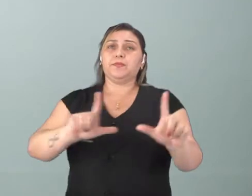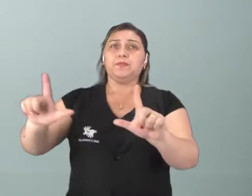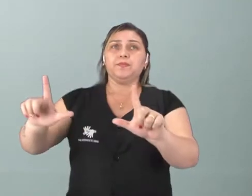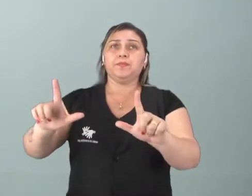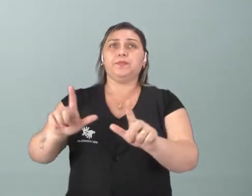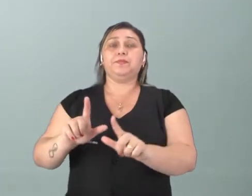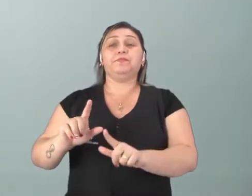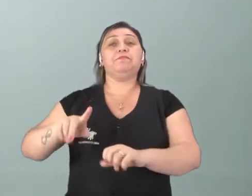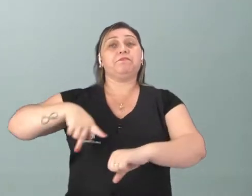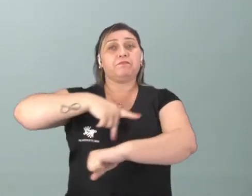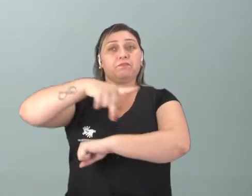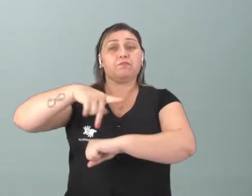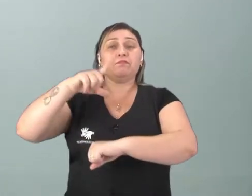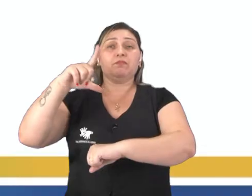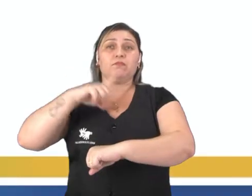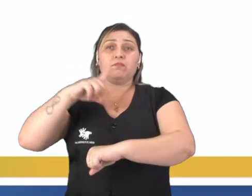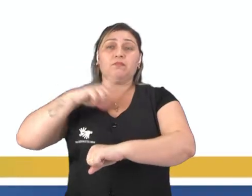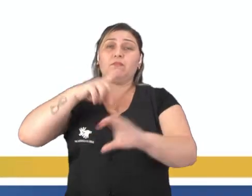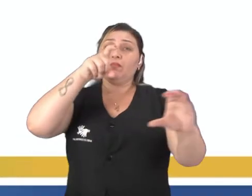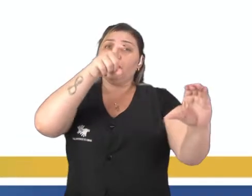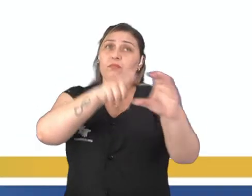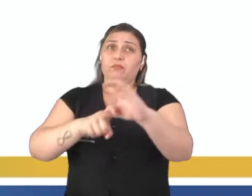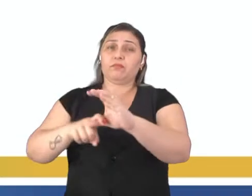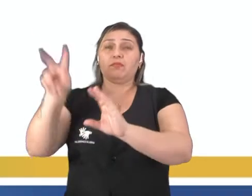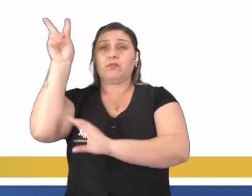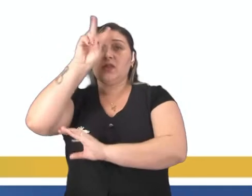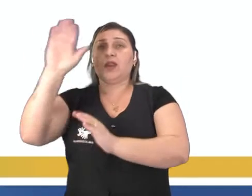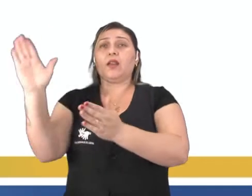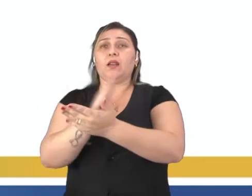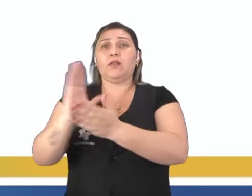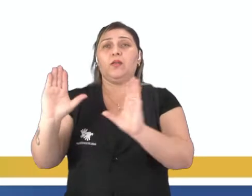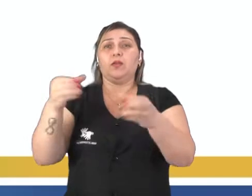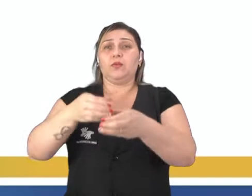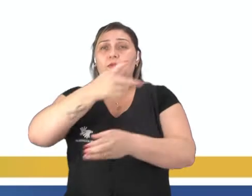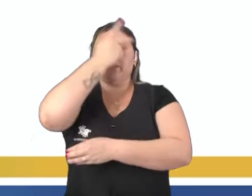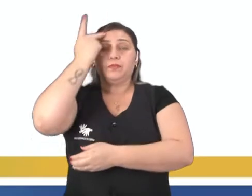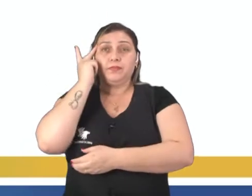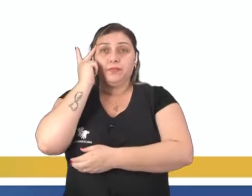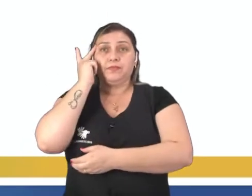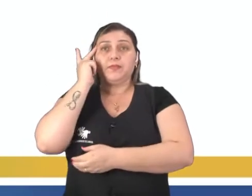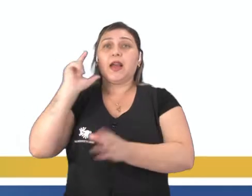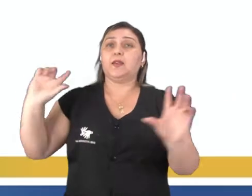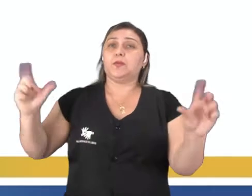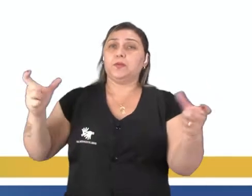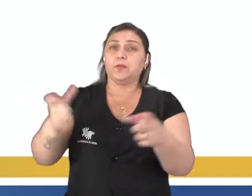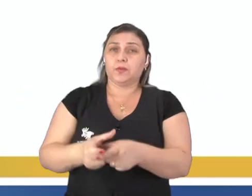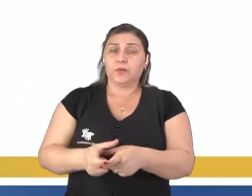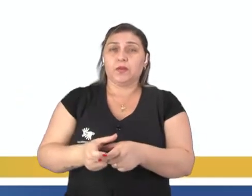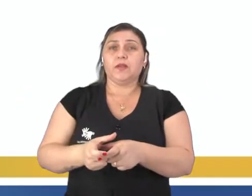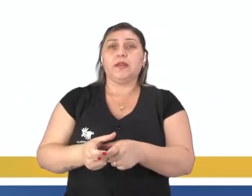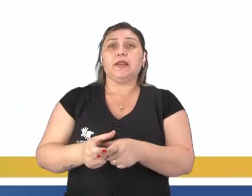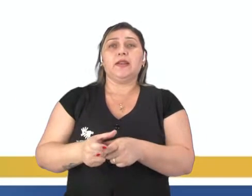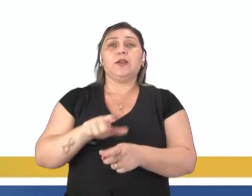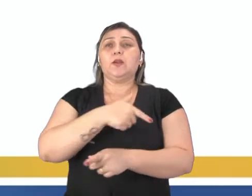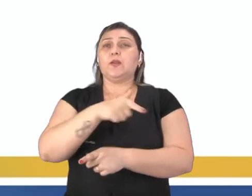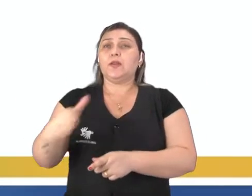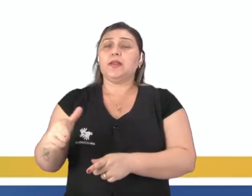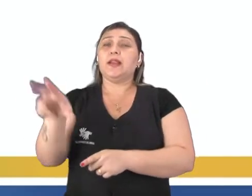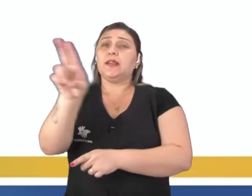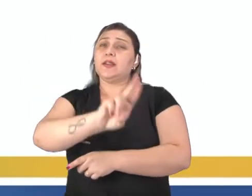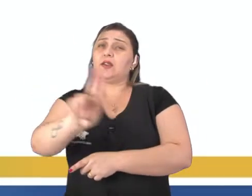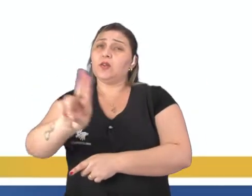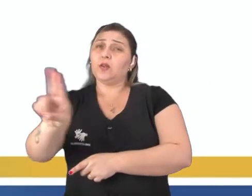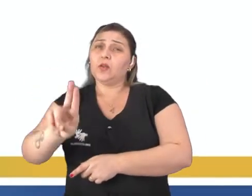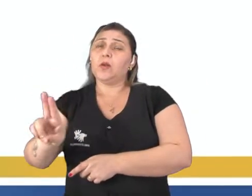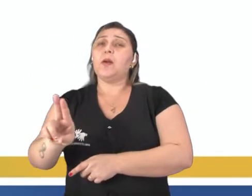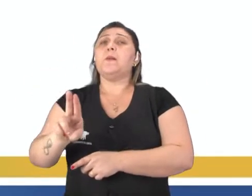Nosso país tem uma dívida histórica com alguns grupos de pessoas, as minorias, que não recebem essa denominação